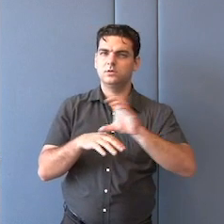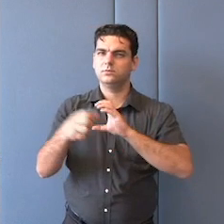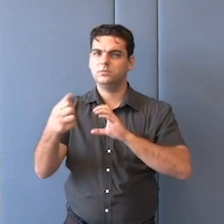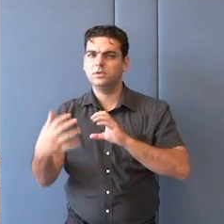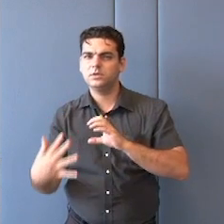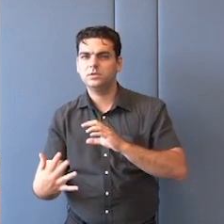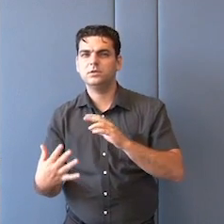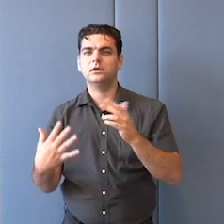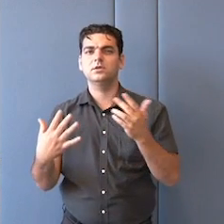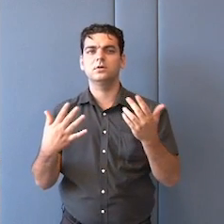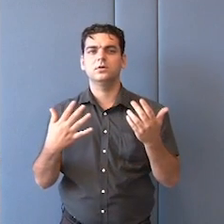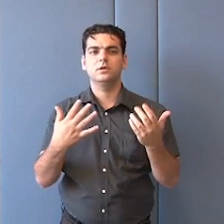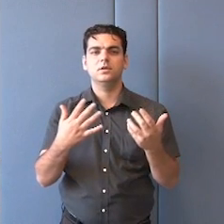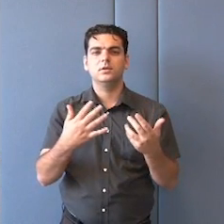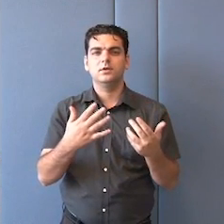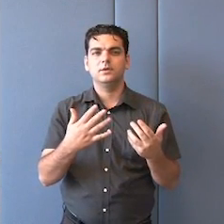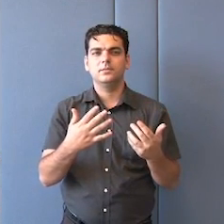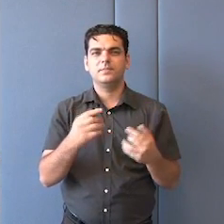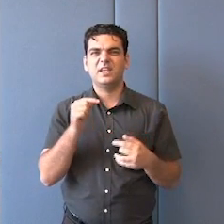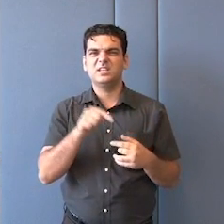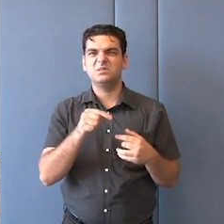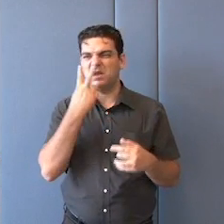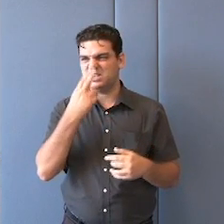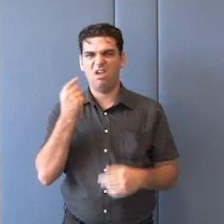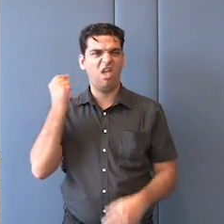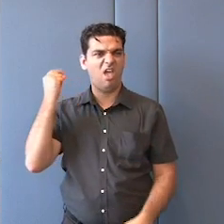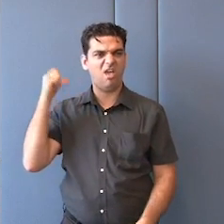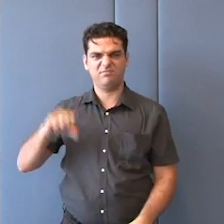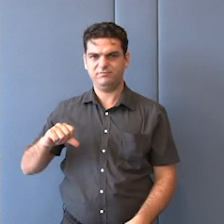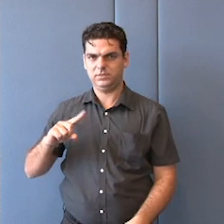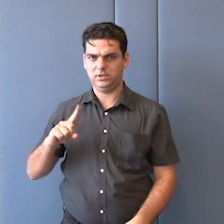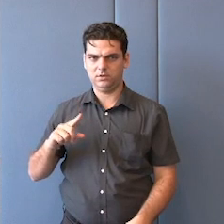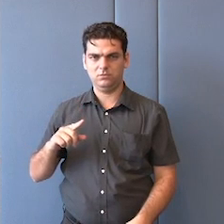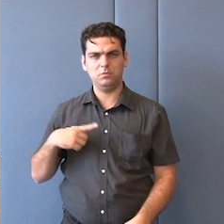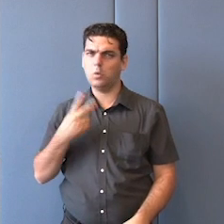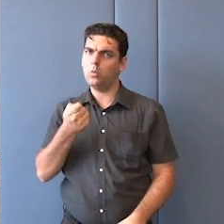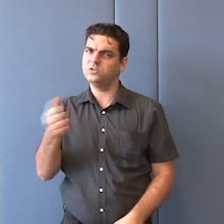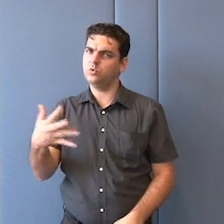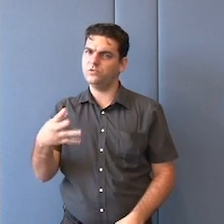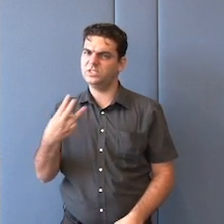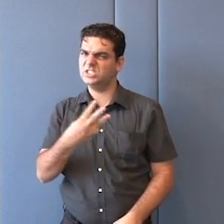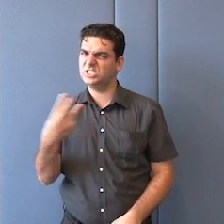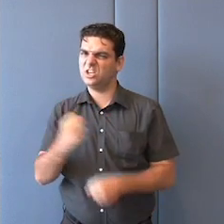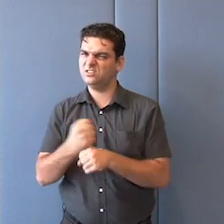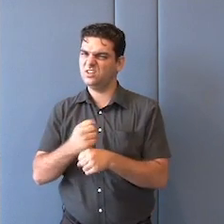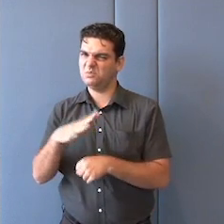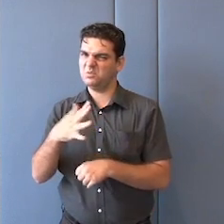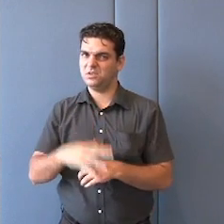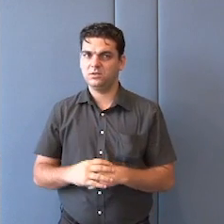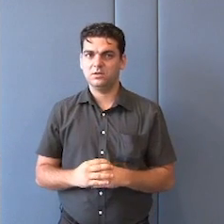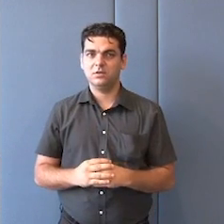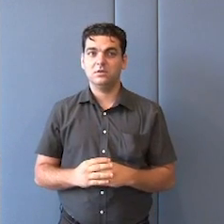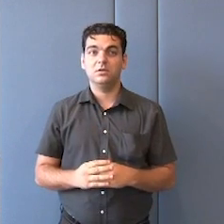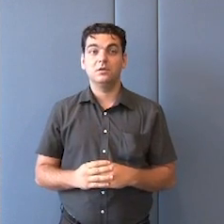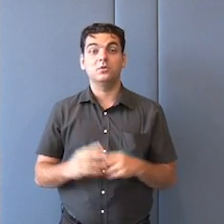interessante, porque a Constituição não é tão antiga assim, tem 32 anos, mas aquele conceito também de que todo